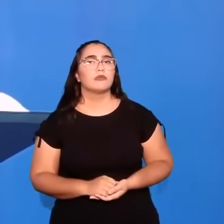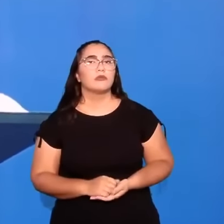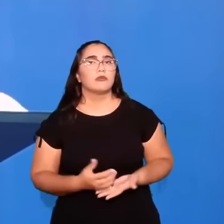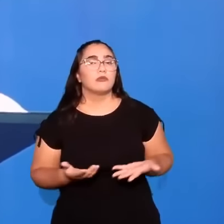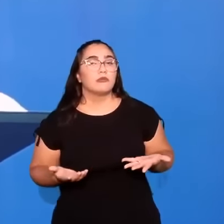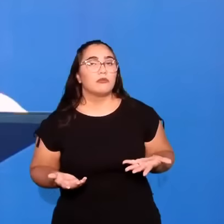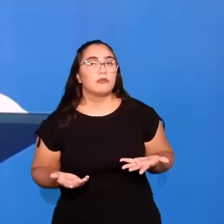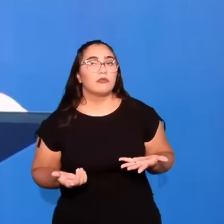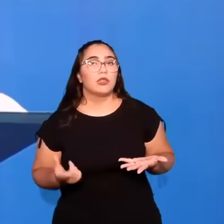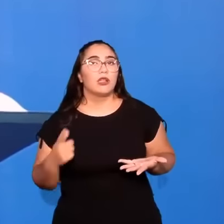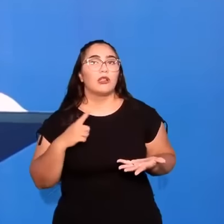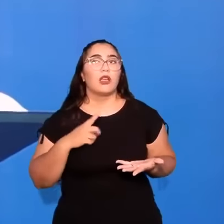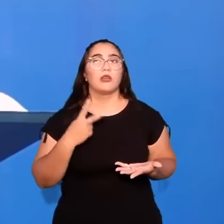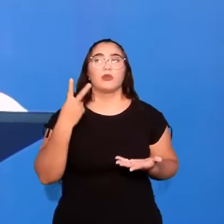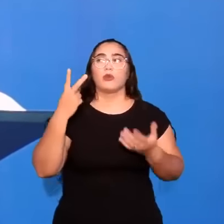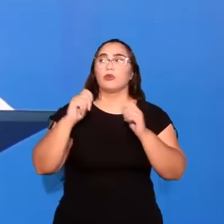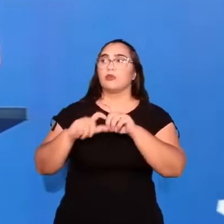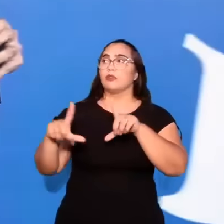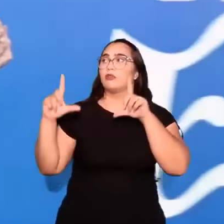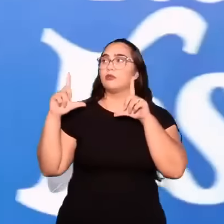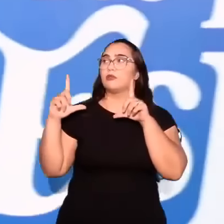Tem dois telões ali.